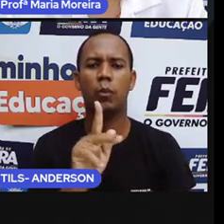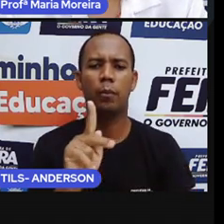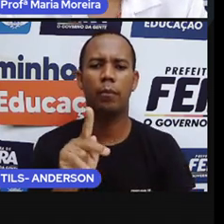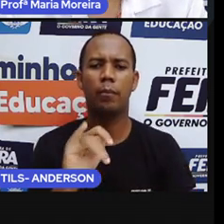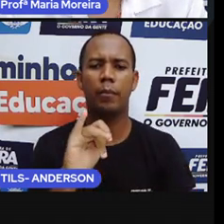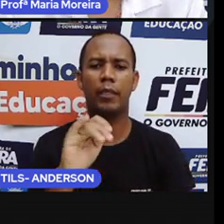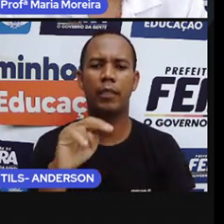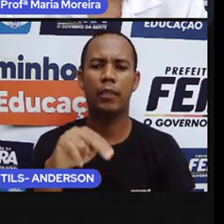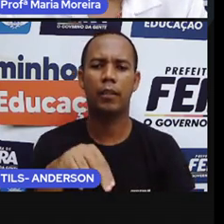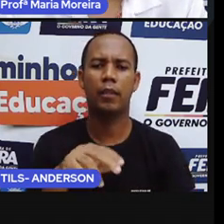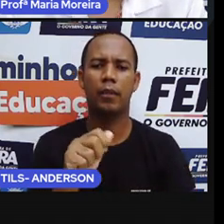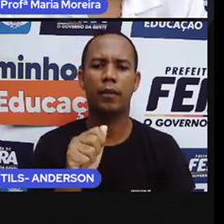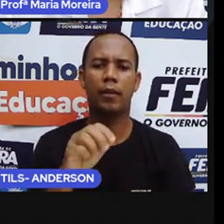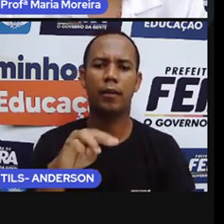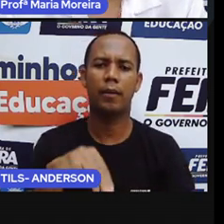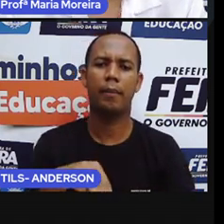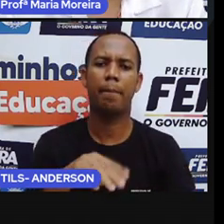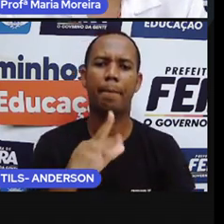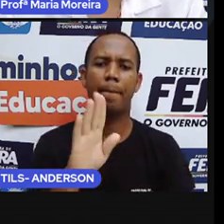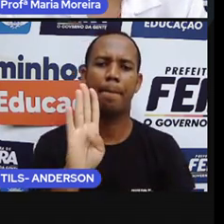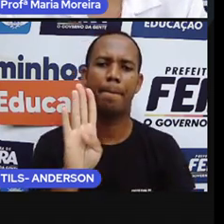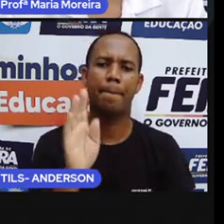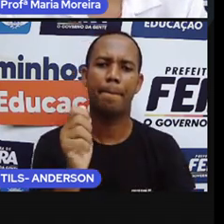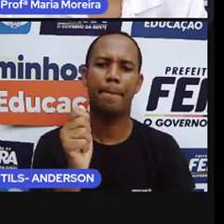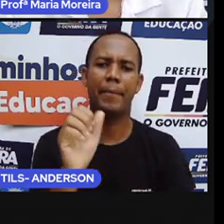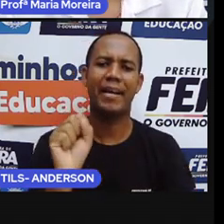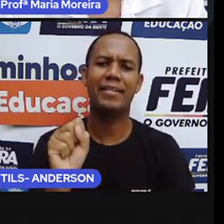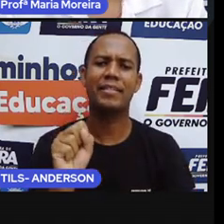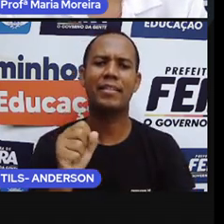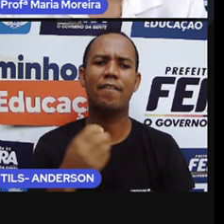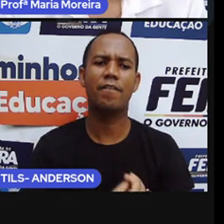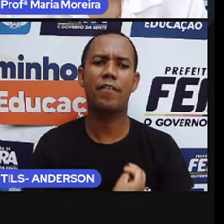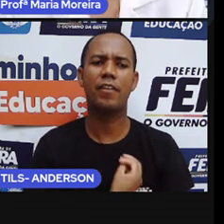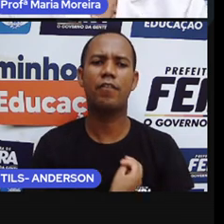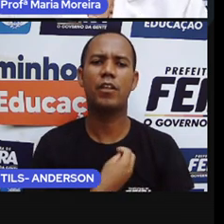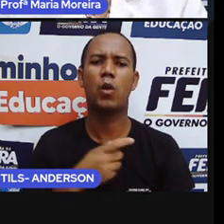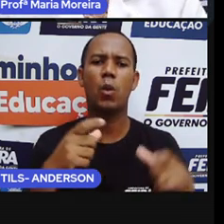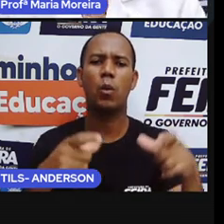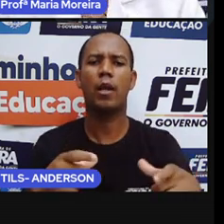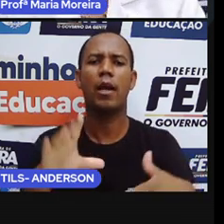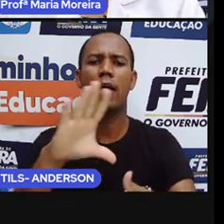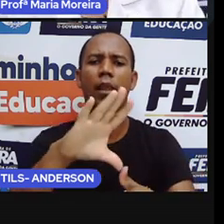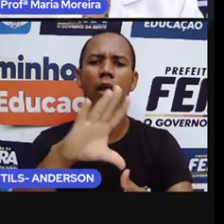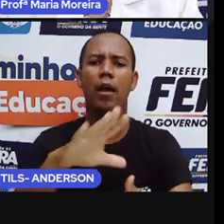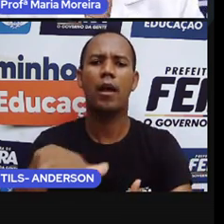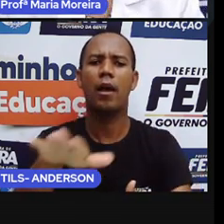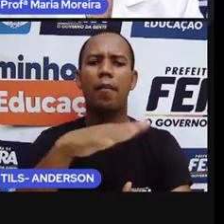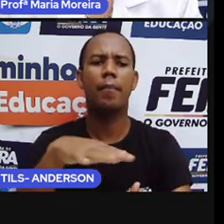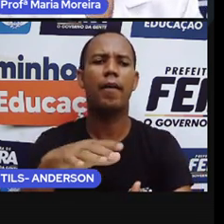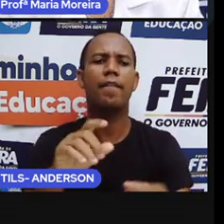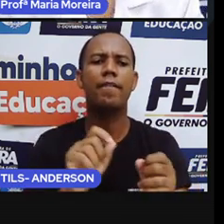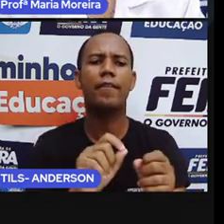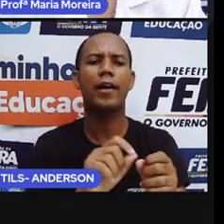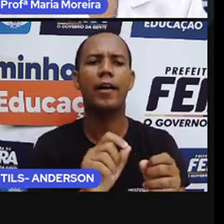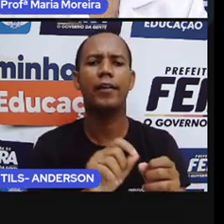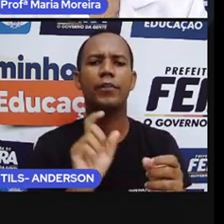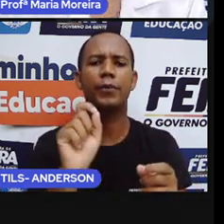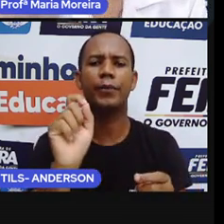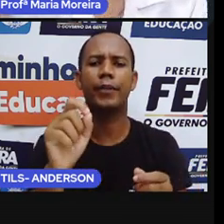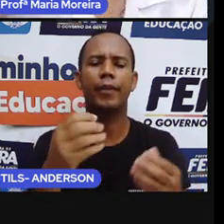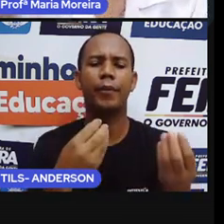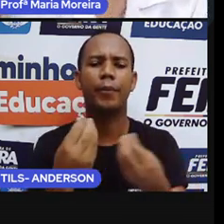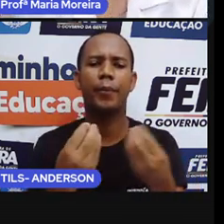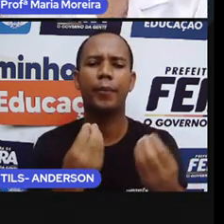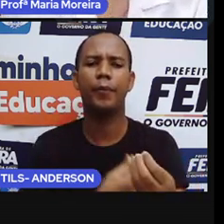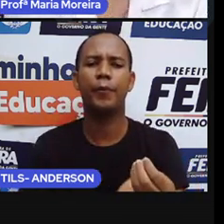Quem são os povos Tupinambás? Eles vivem onde? Né? O que que eles fazem? A prova